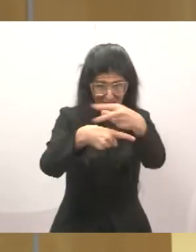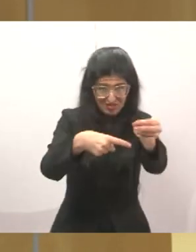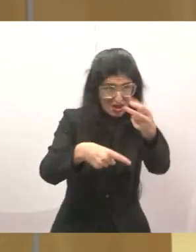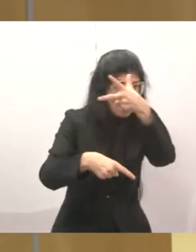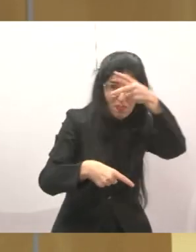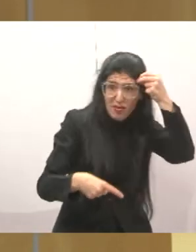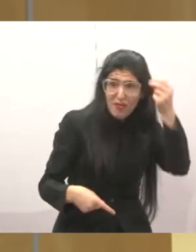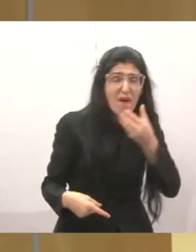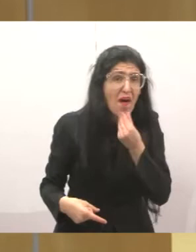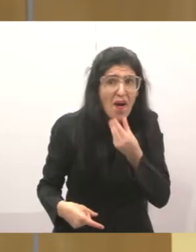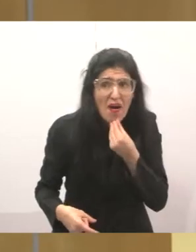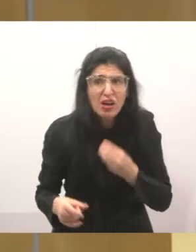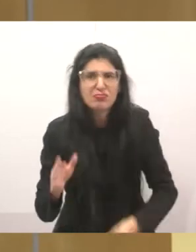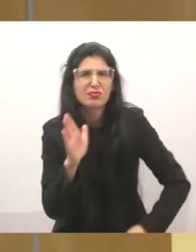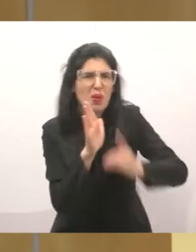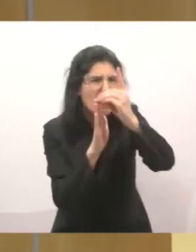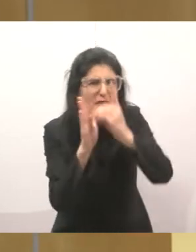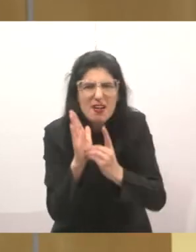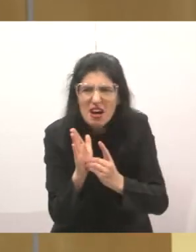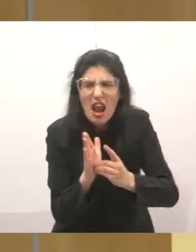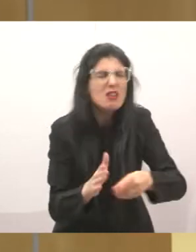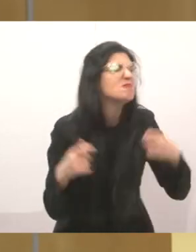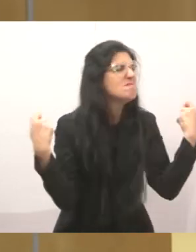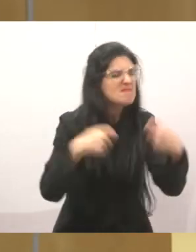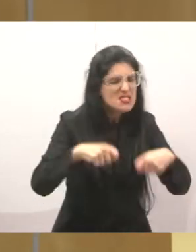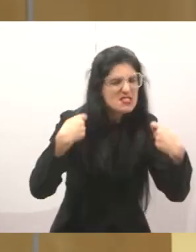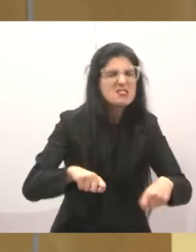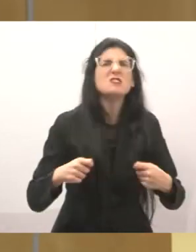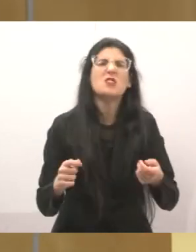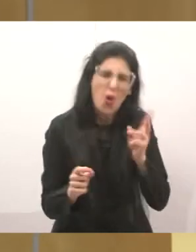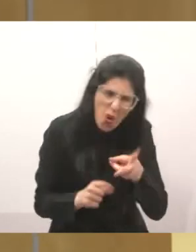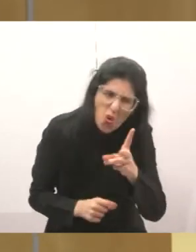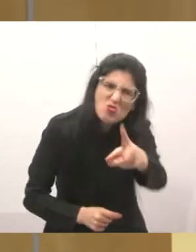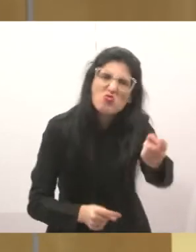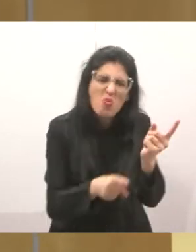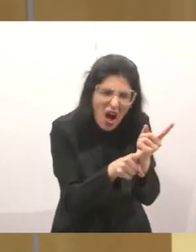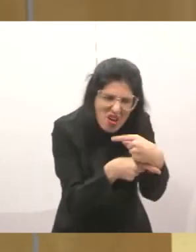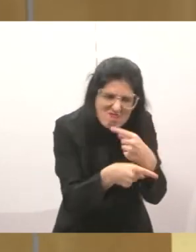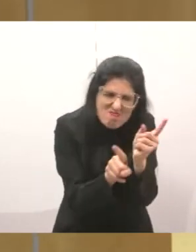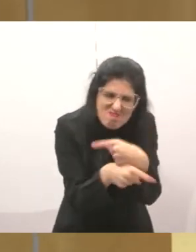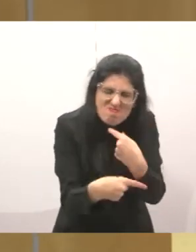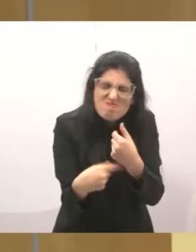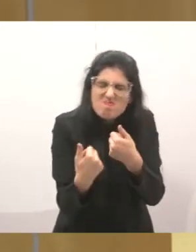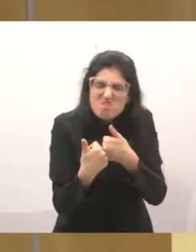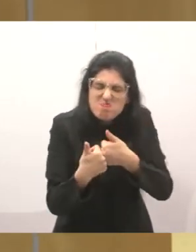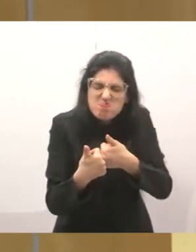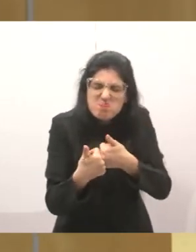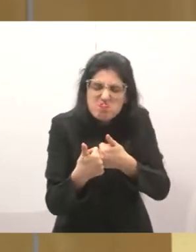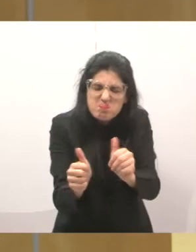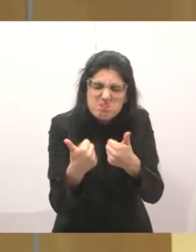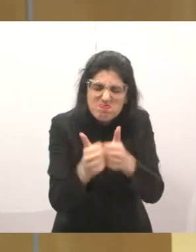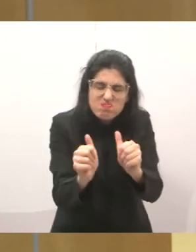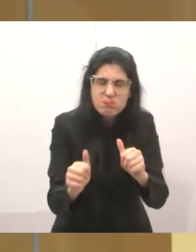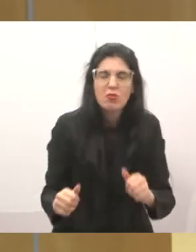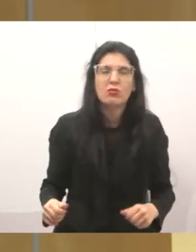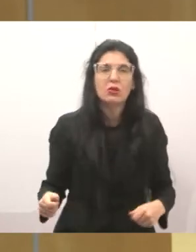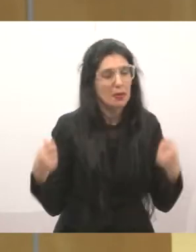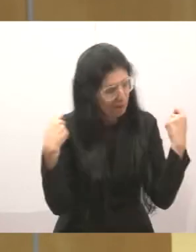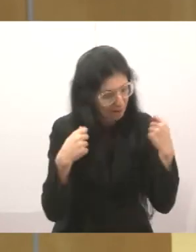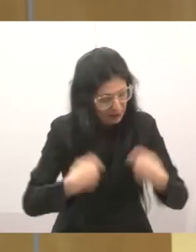soltar um decreto para aqui manter os cobradores. Esse é o desafio que nós vamos lançar aqui na cidade de Jacareí.